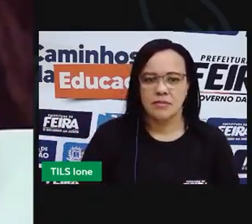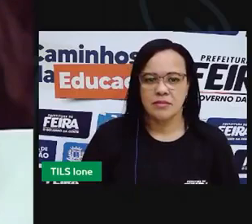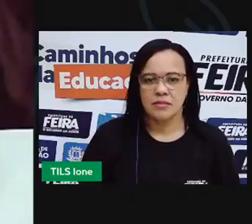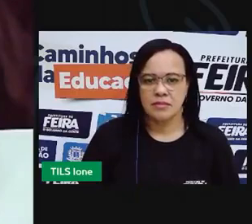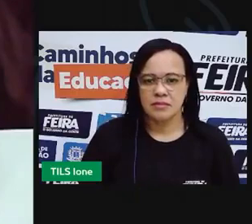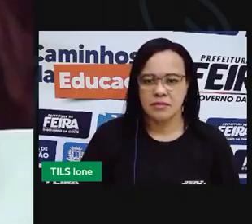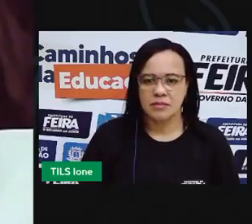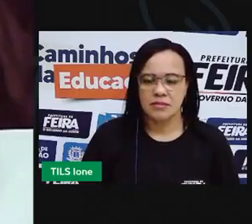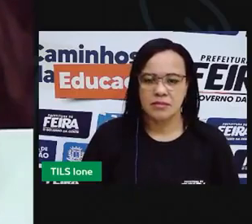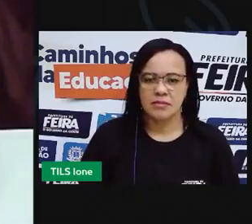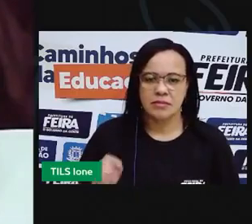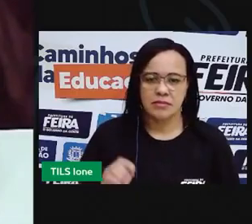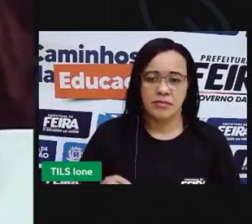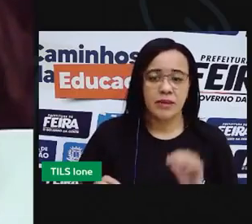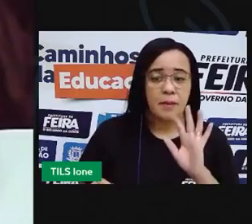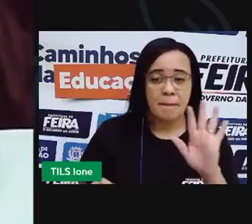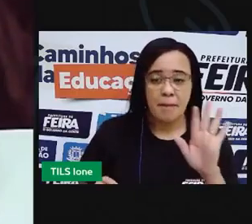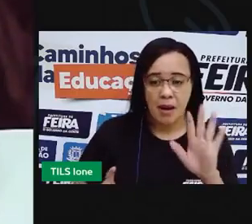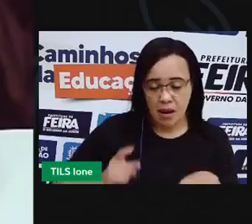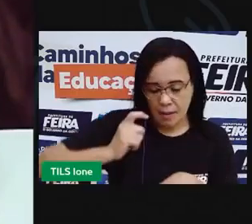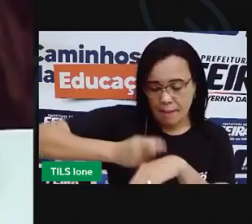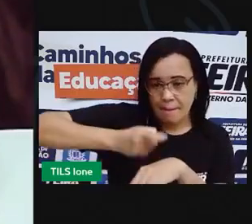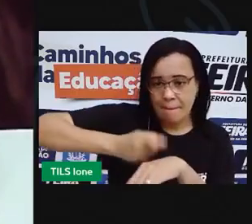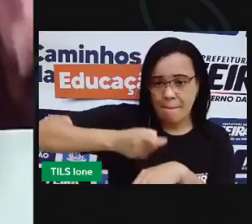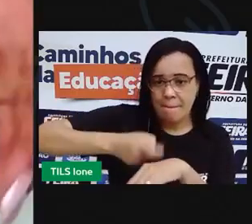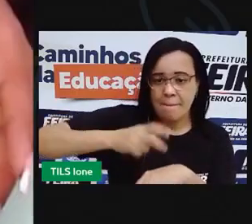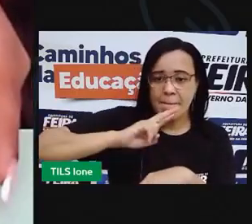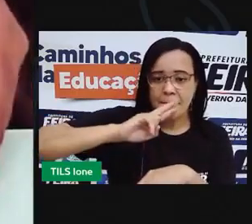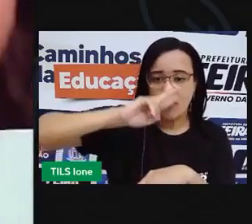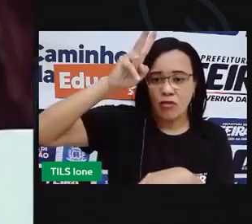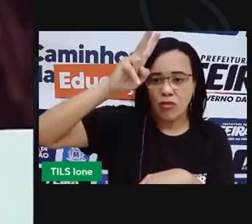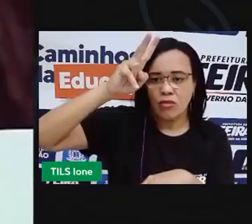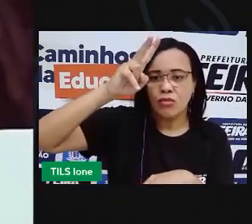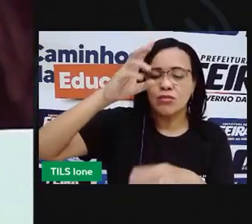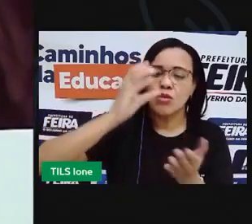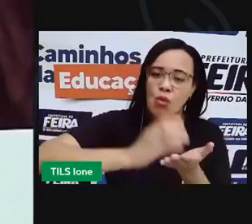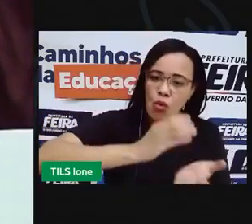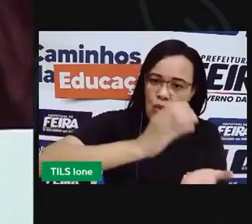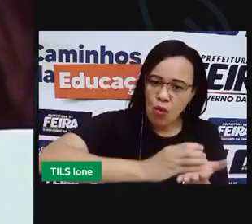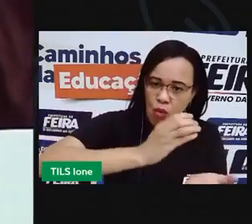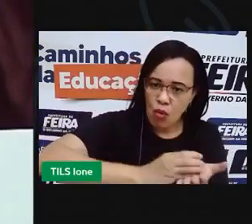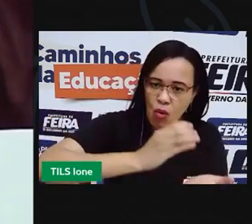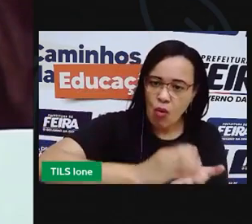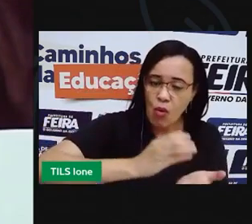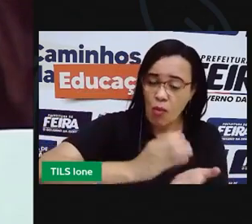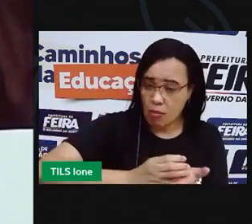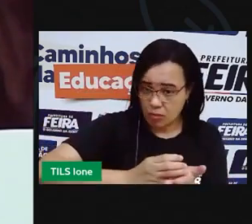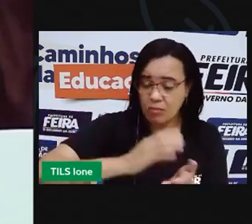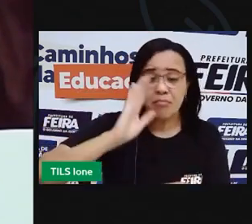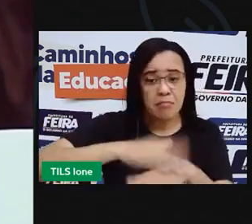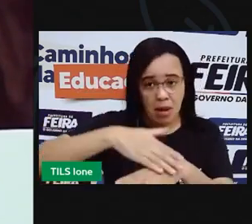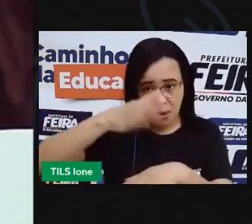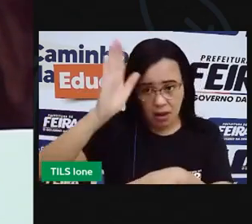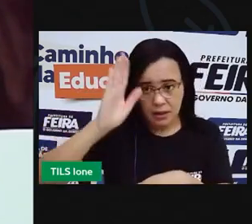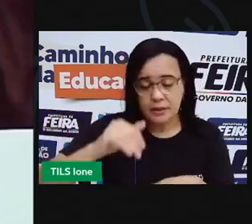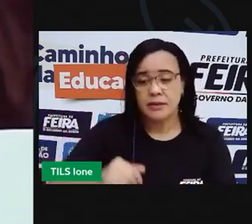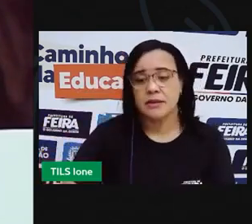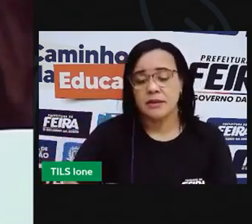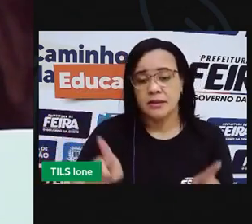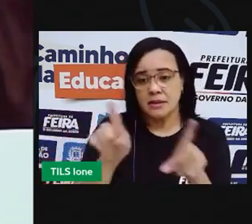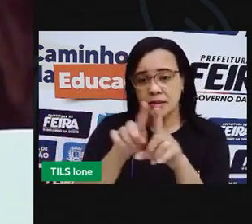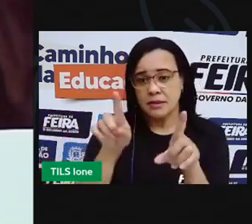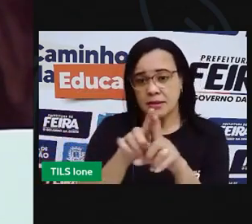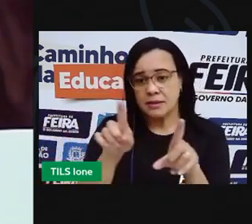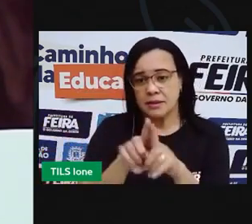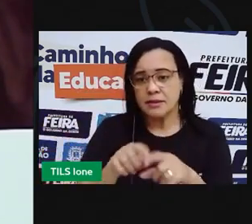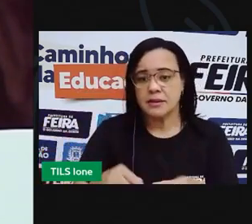mas ele é mais rígido mais distinte do que esse copo de